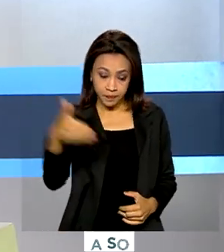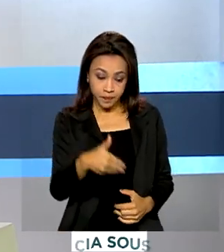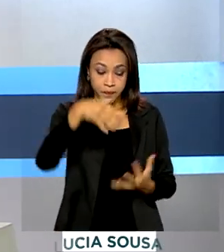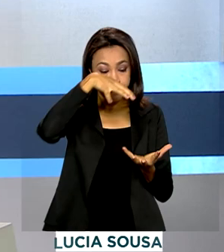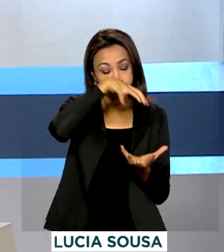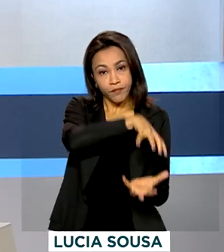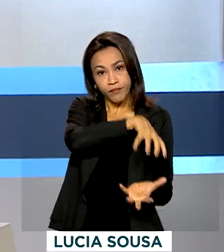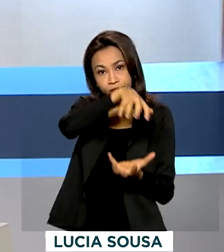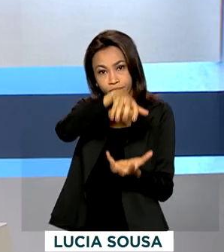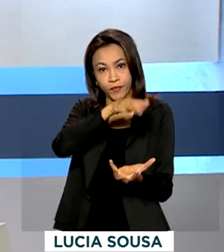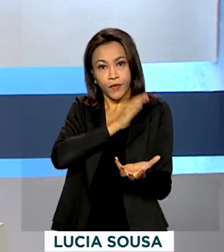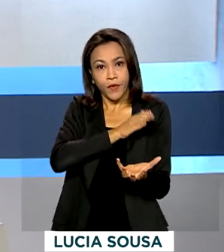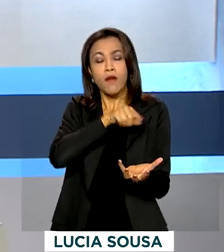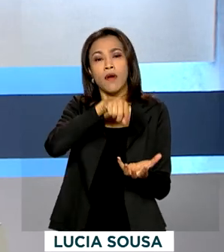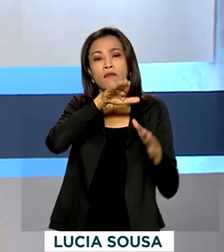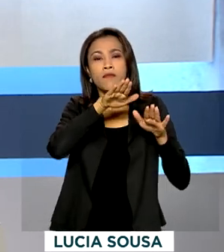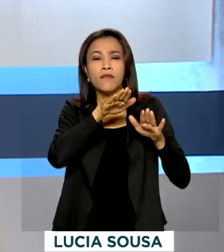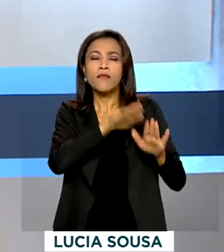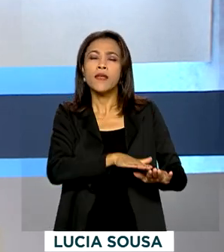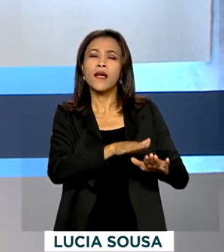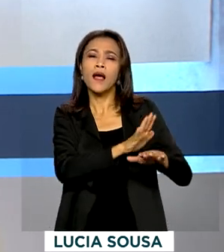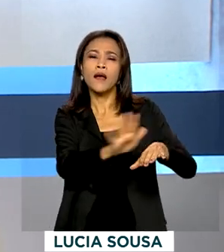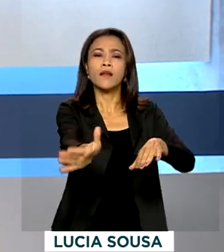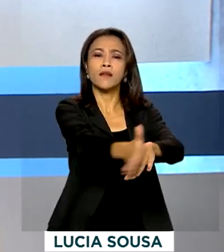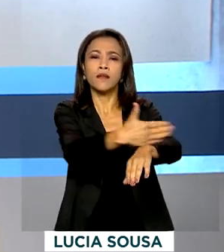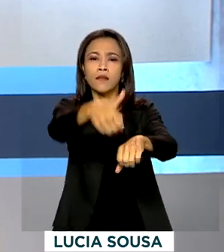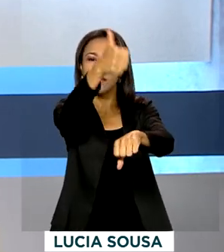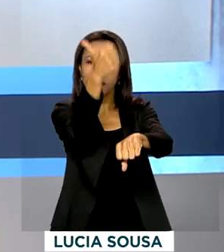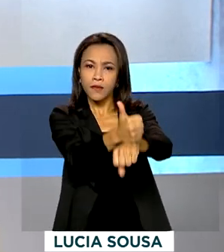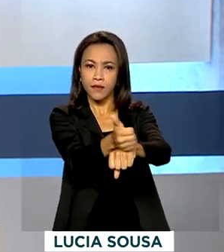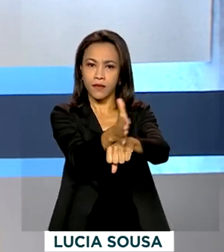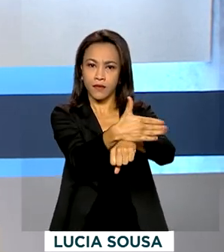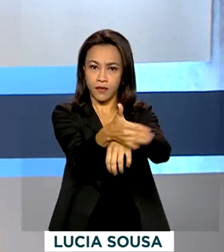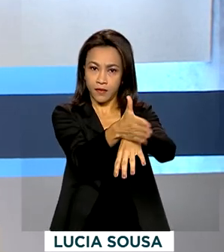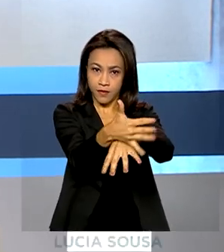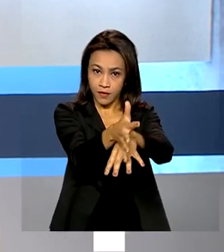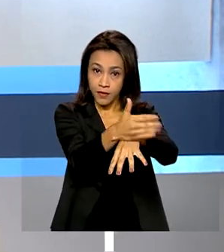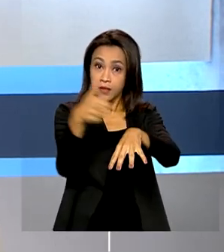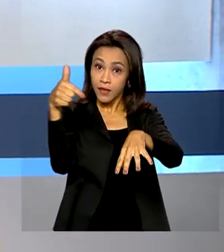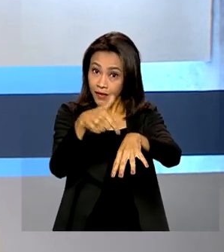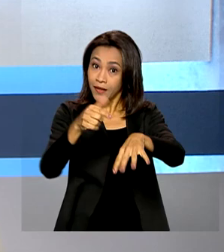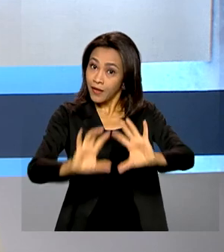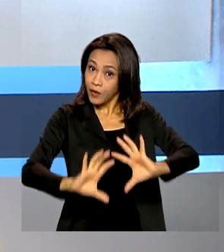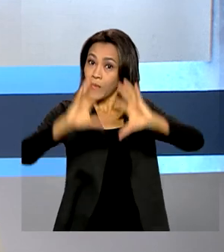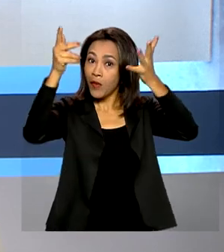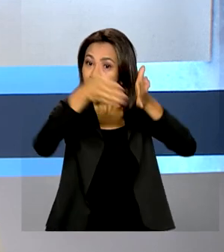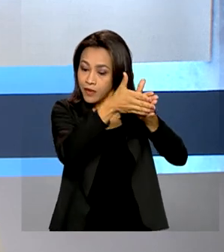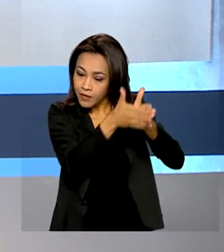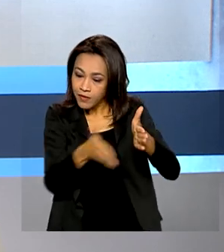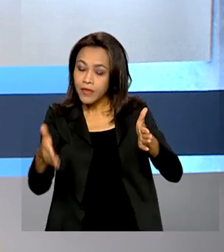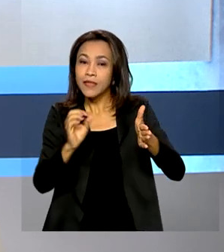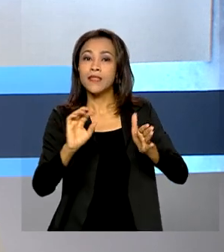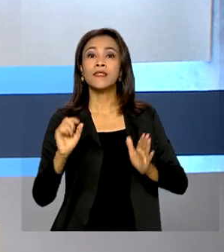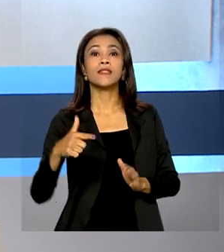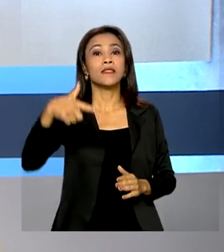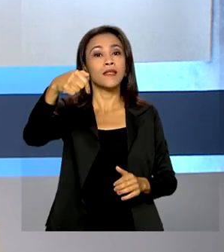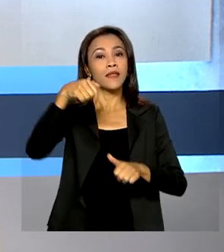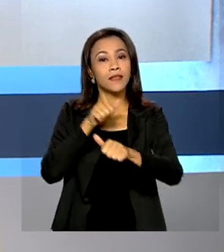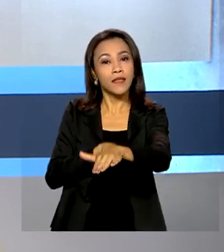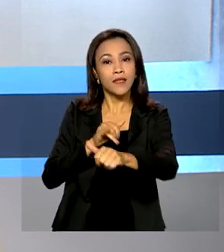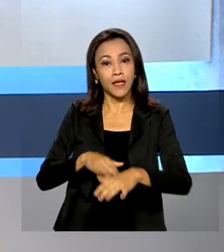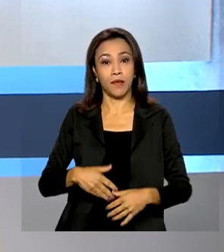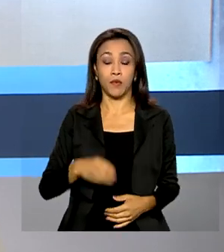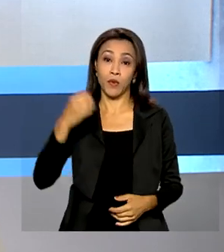em exposição no Itamaraty e faz parte das celebrações do 7 de setembro. Dom Pedro foi o primeiro